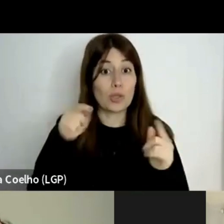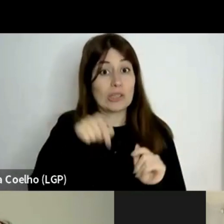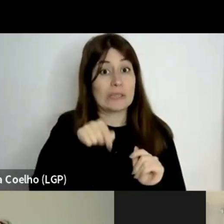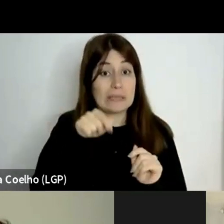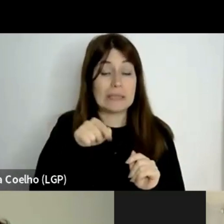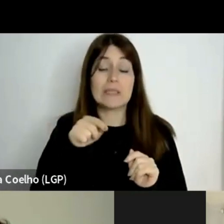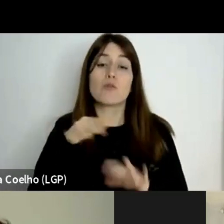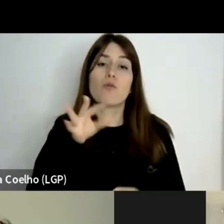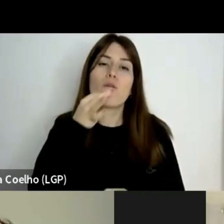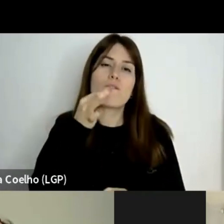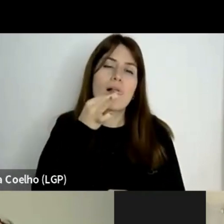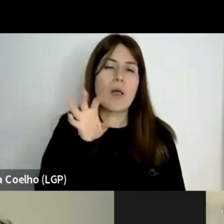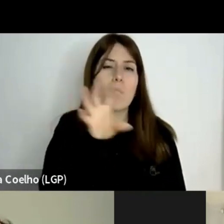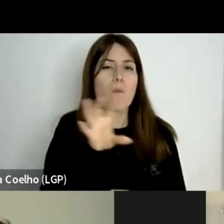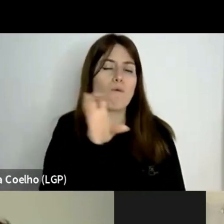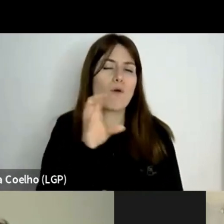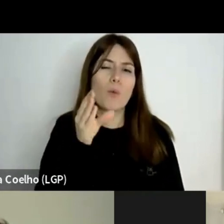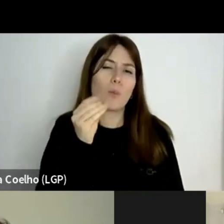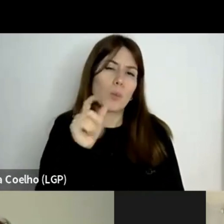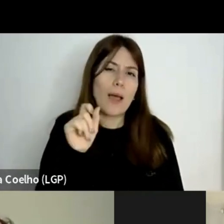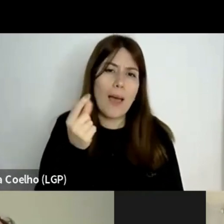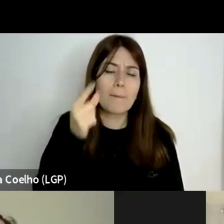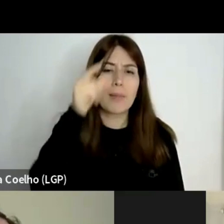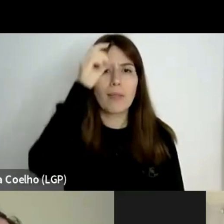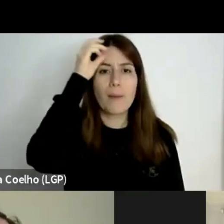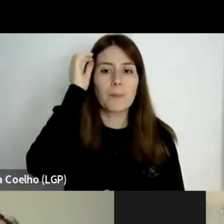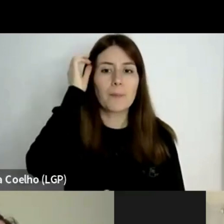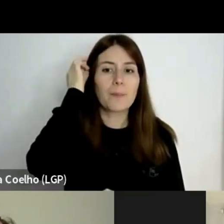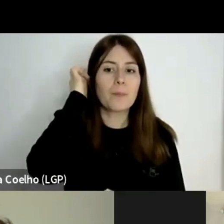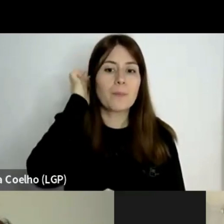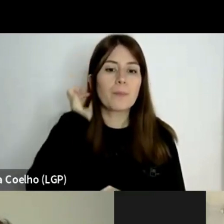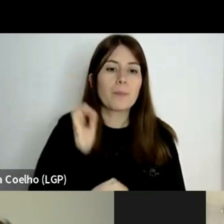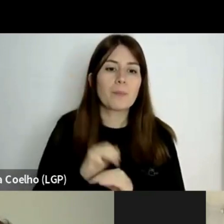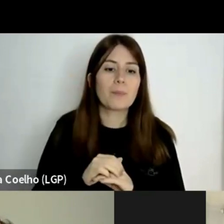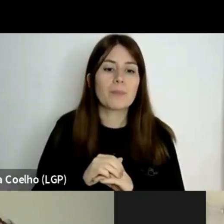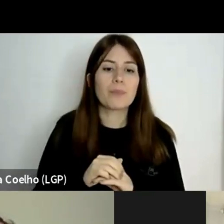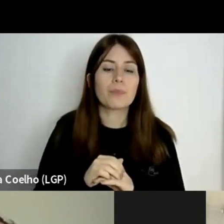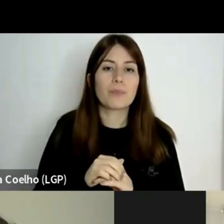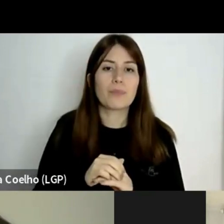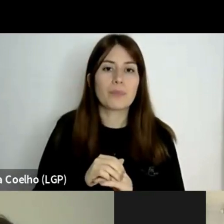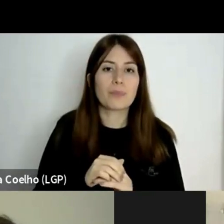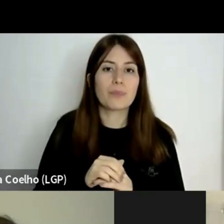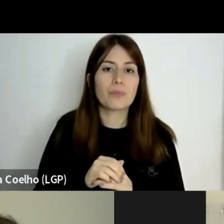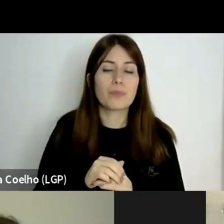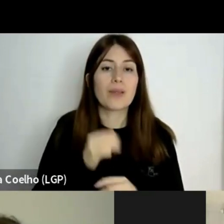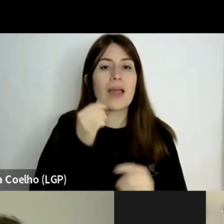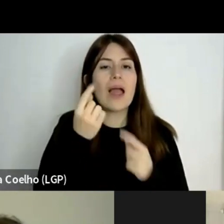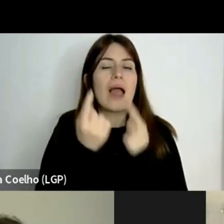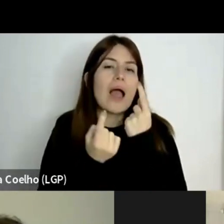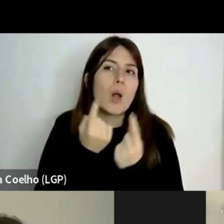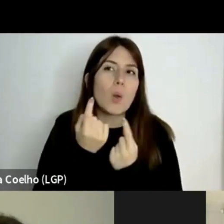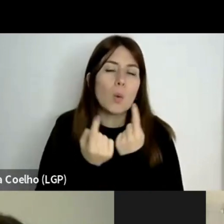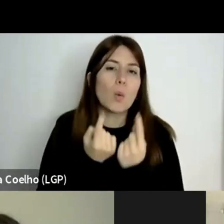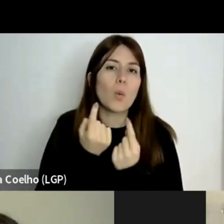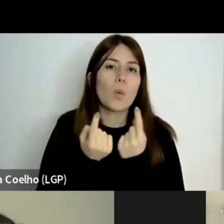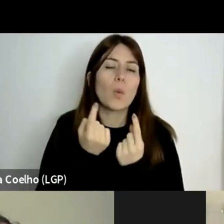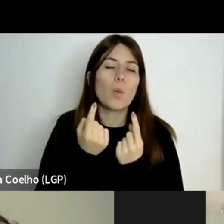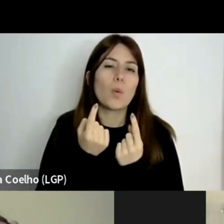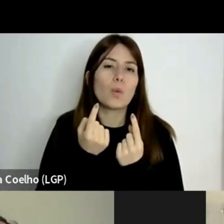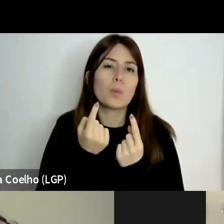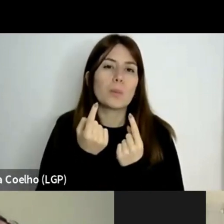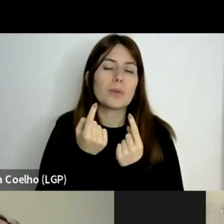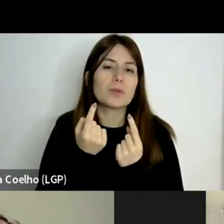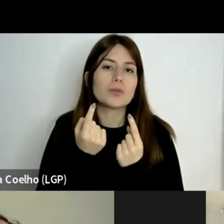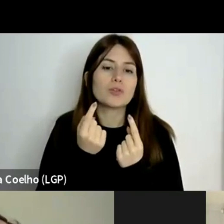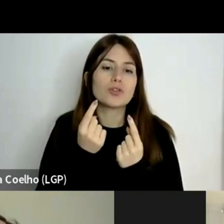pontuar muito rapidamente algumas observações sobre o